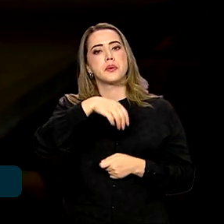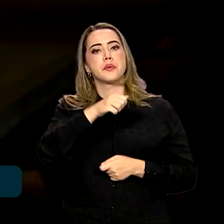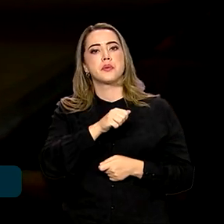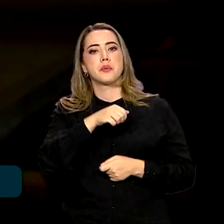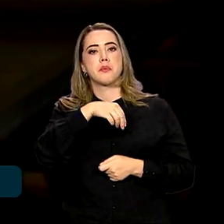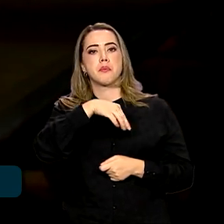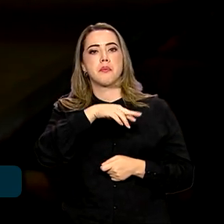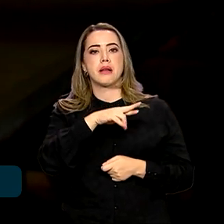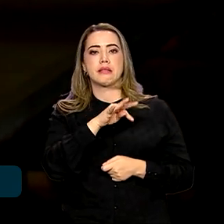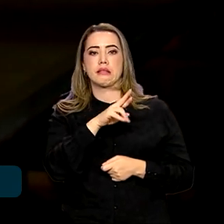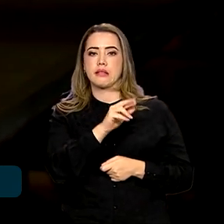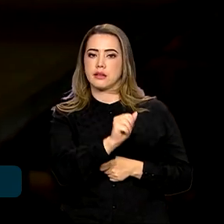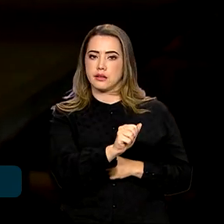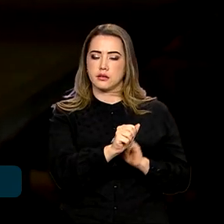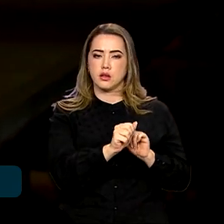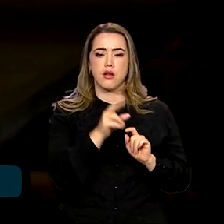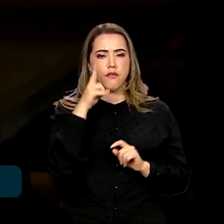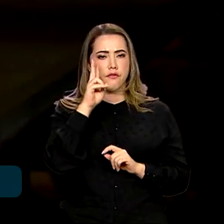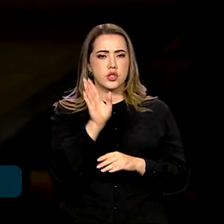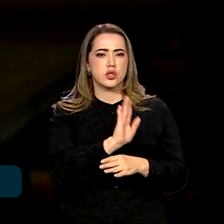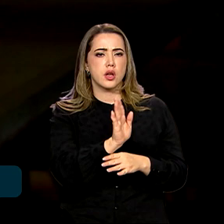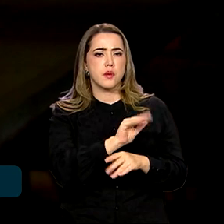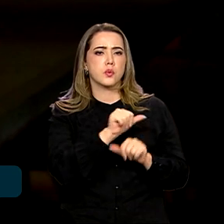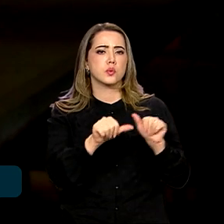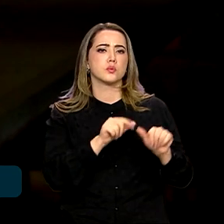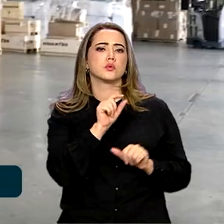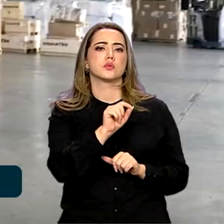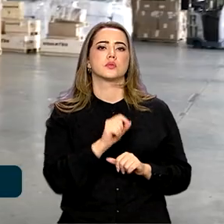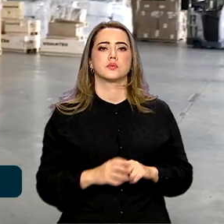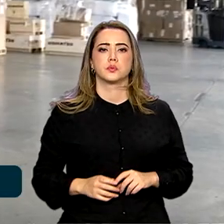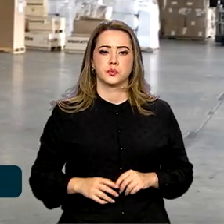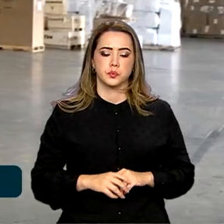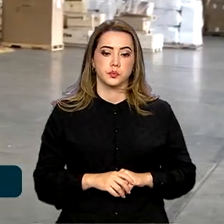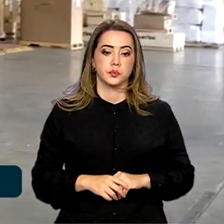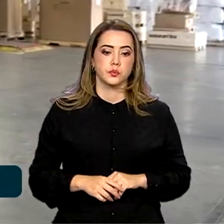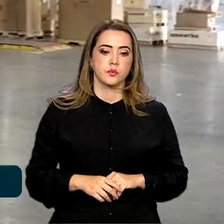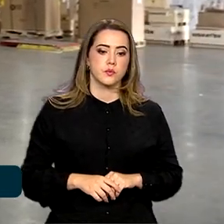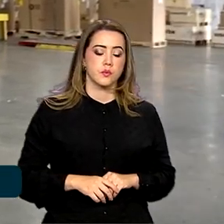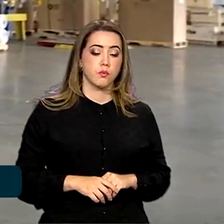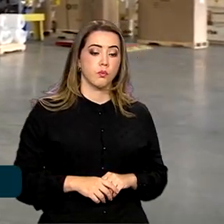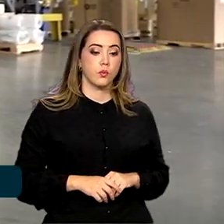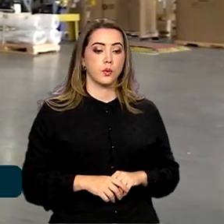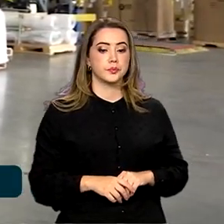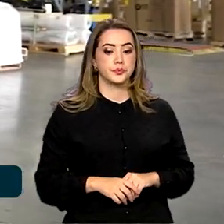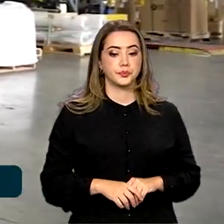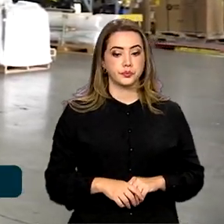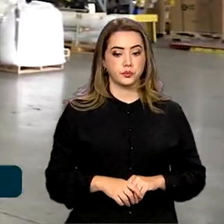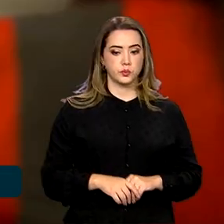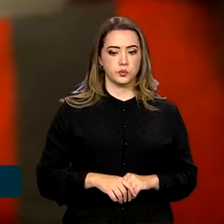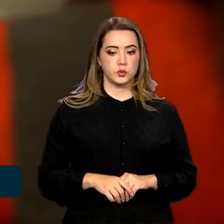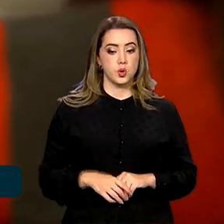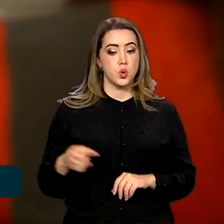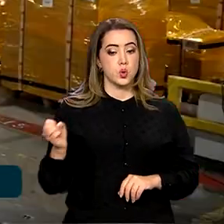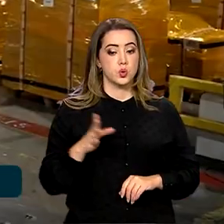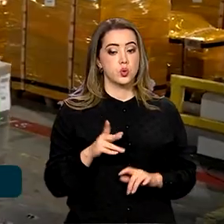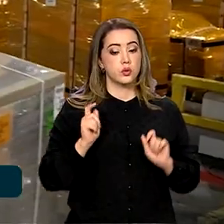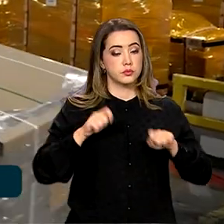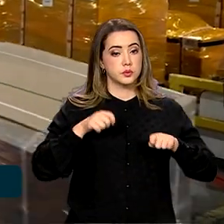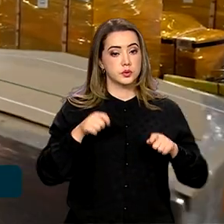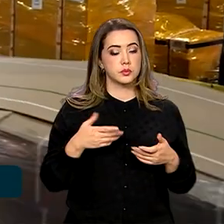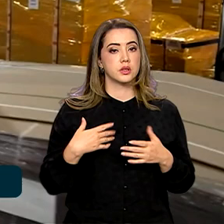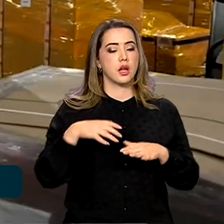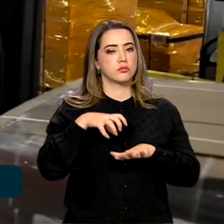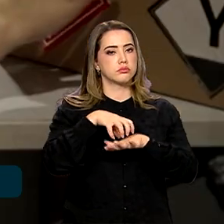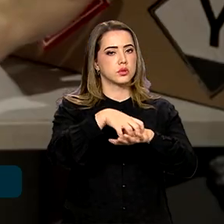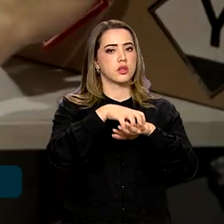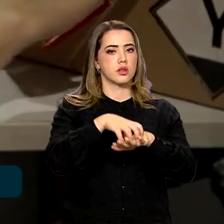Mantra. Veja na reportagem o que mais muda. O novo modelo de controle de cargas aéreas lançado pelo governo